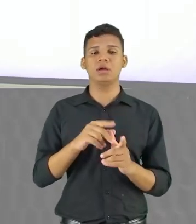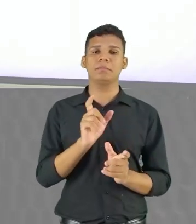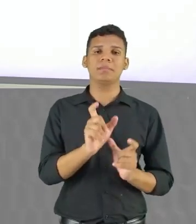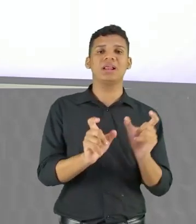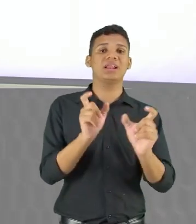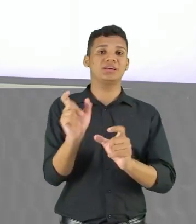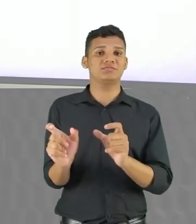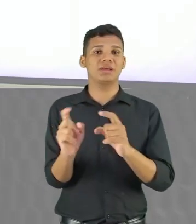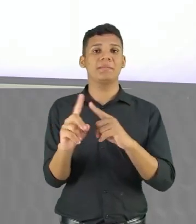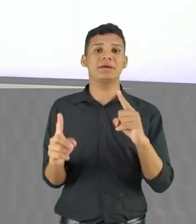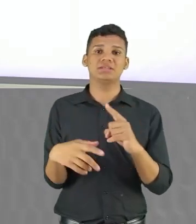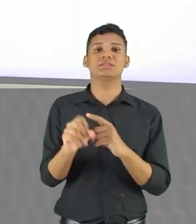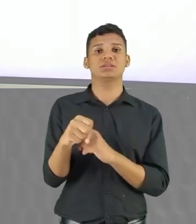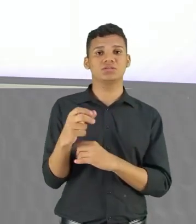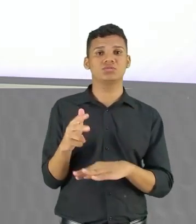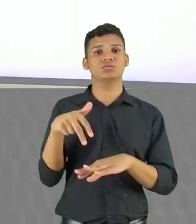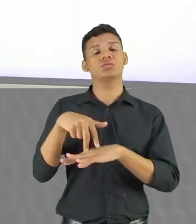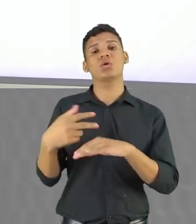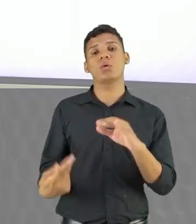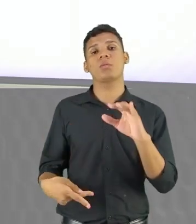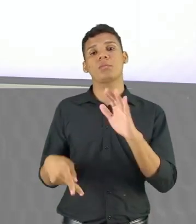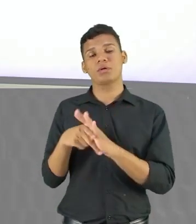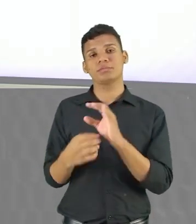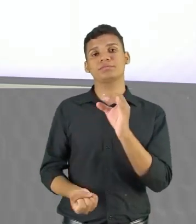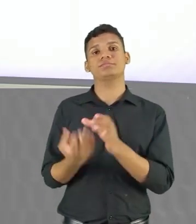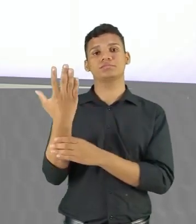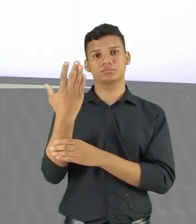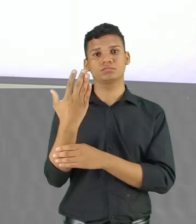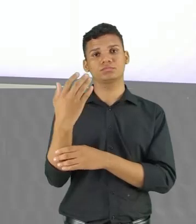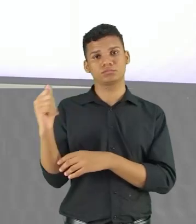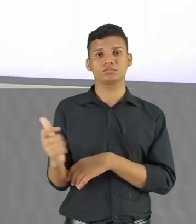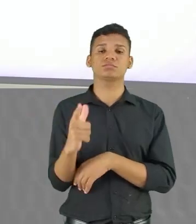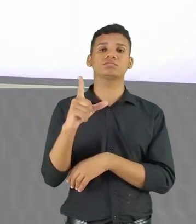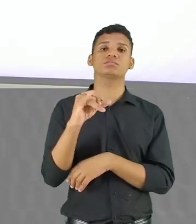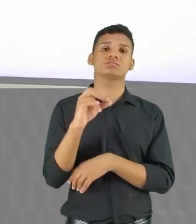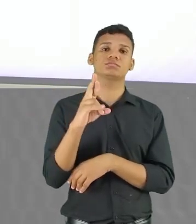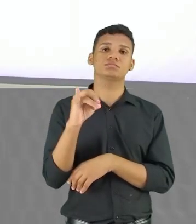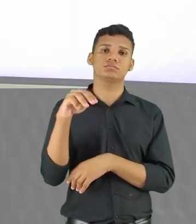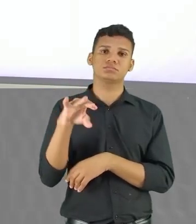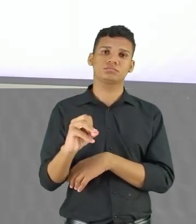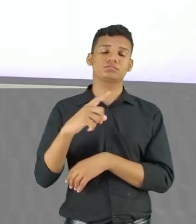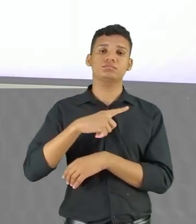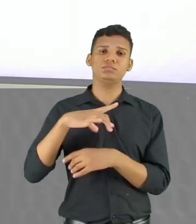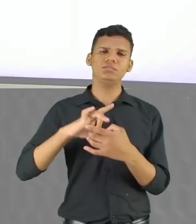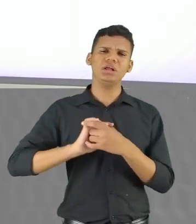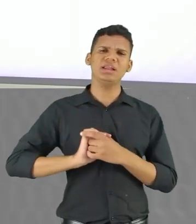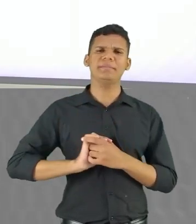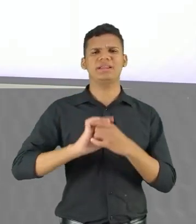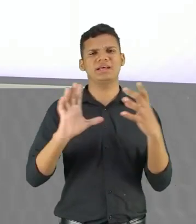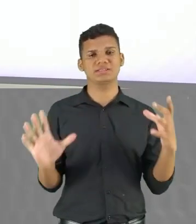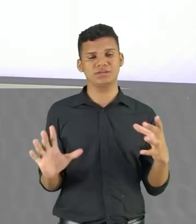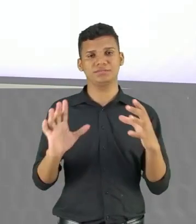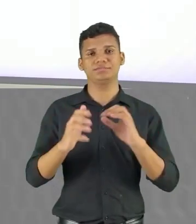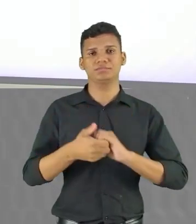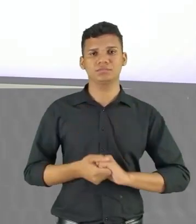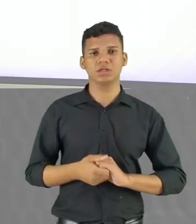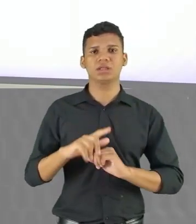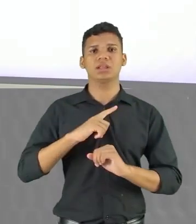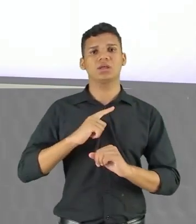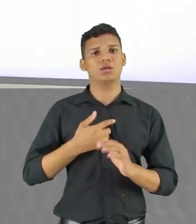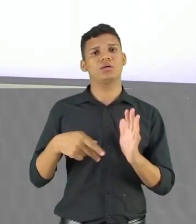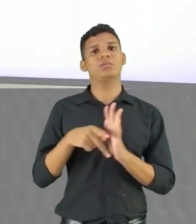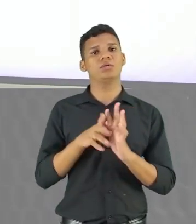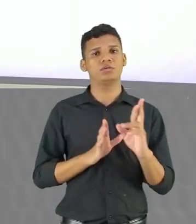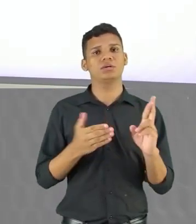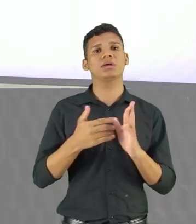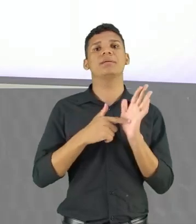a gente vai ver que ele propõe a criação de um novo lirismo, um lirismo que de fato vai dar libertação, essa perspectiva que